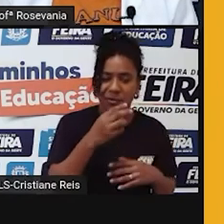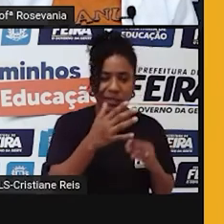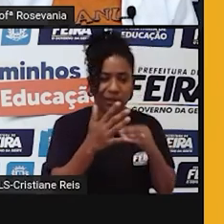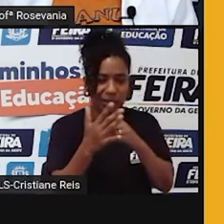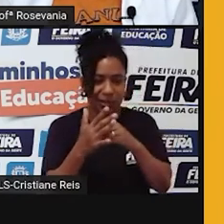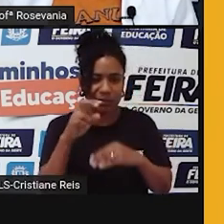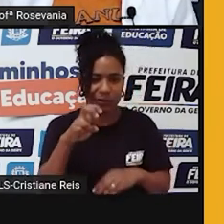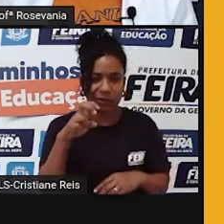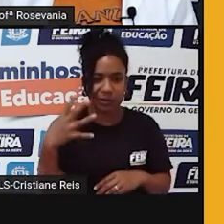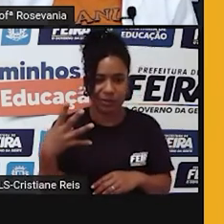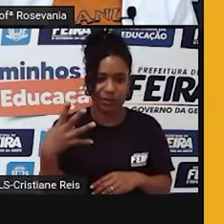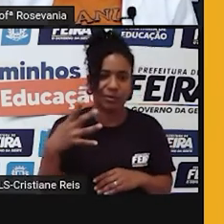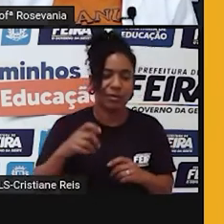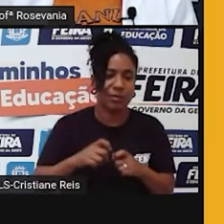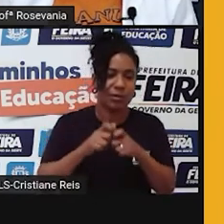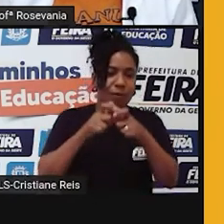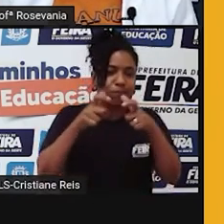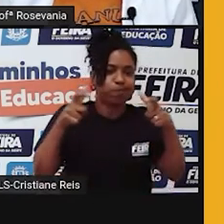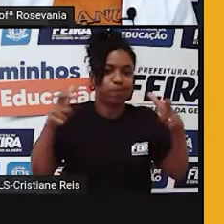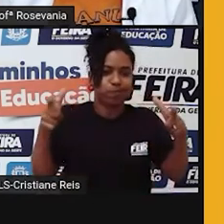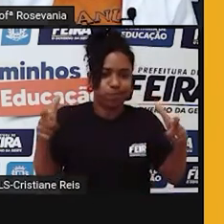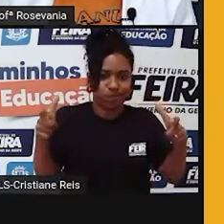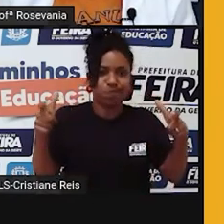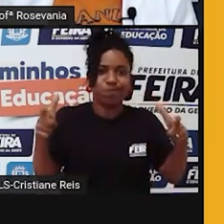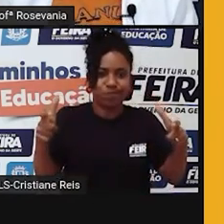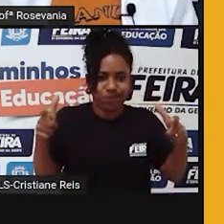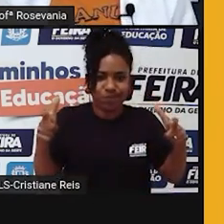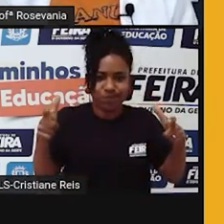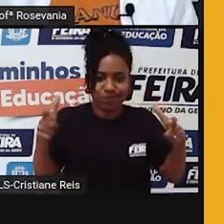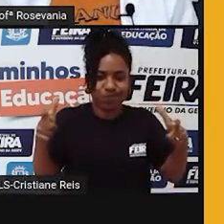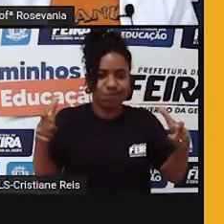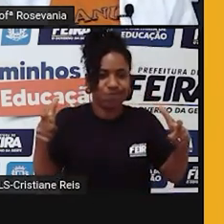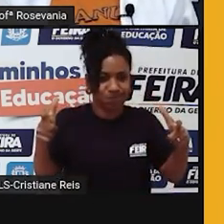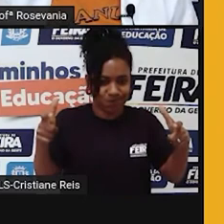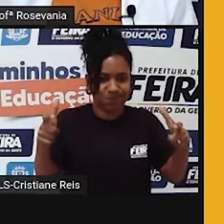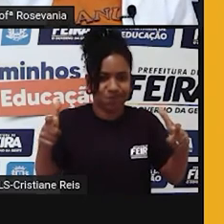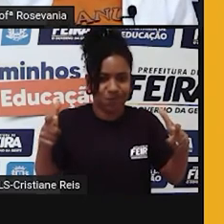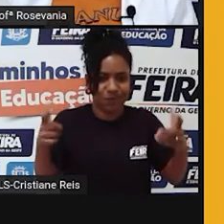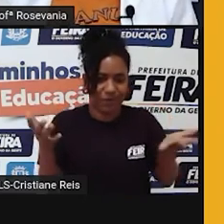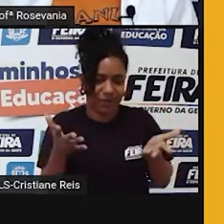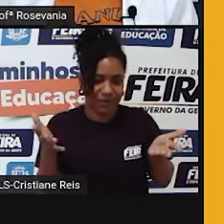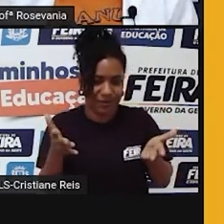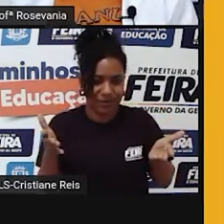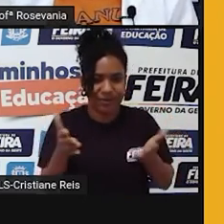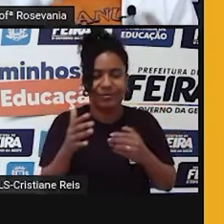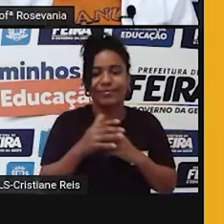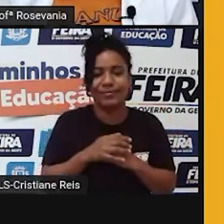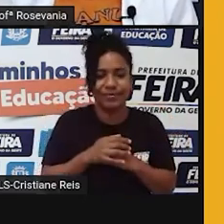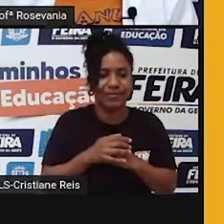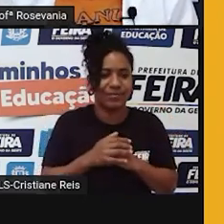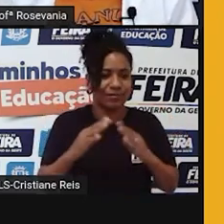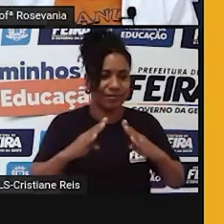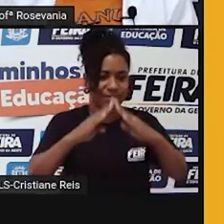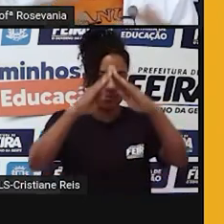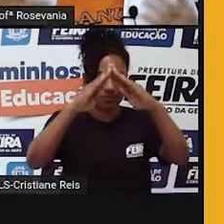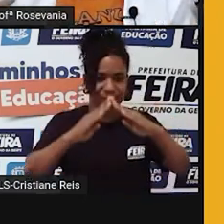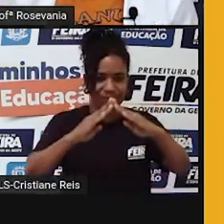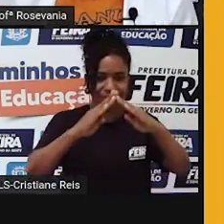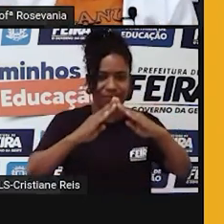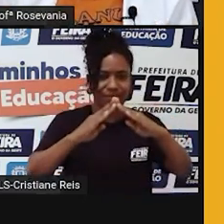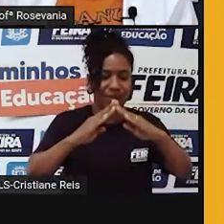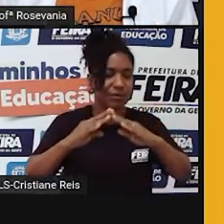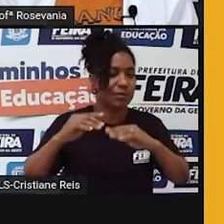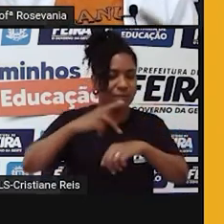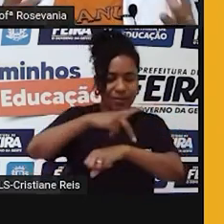Olha como a pirâmide, ela ficou mais gordinha no meio, que é a população, que isso é o ideal para um país que está